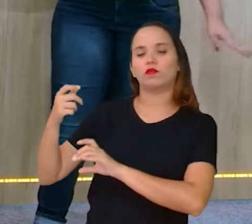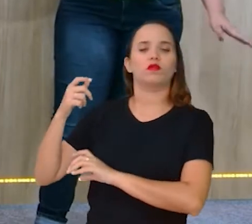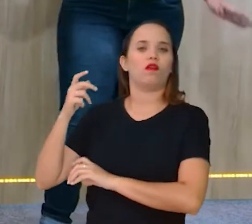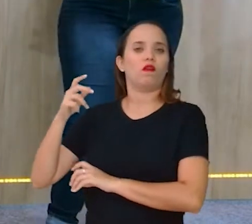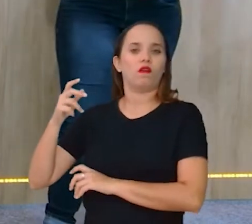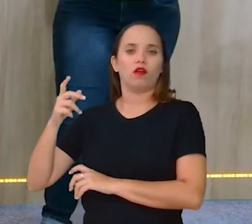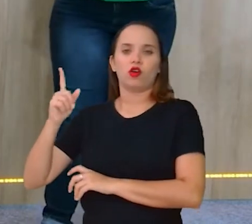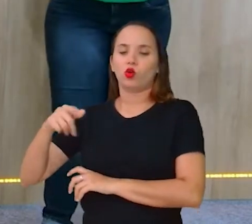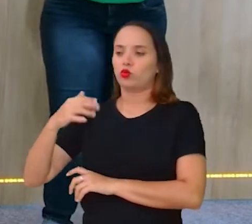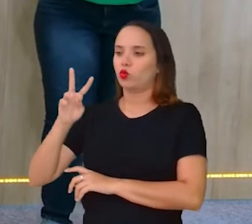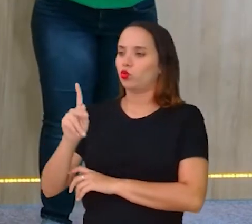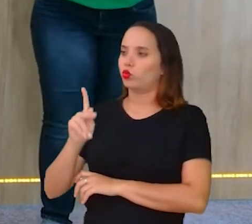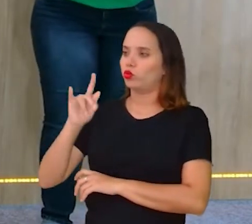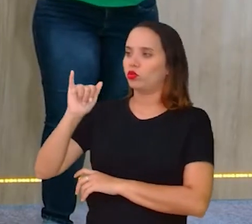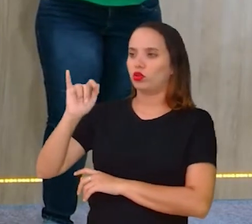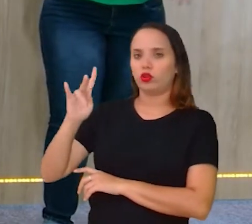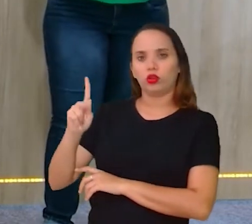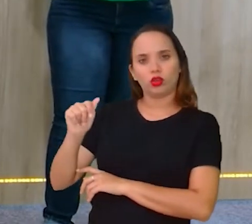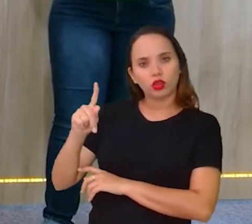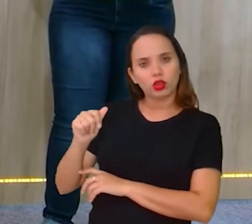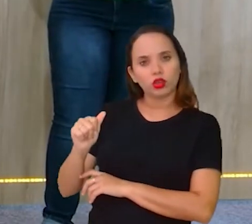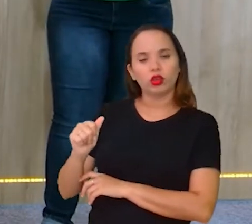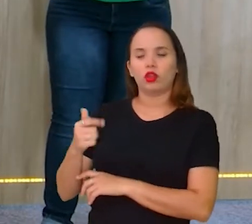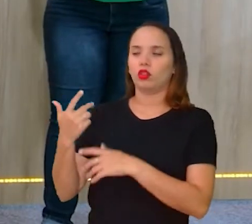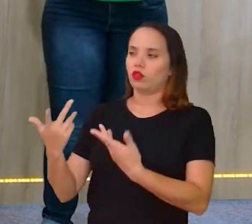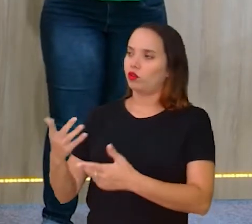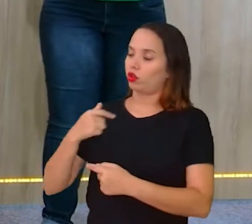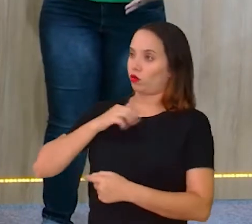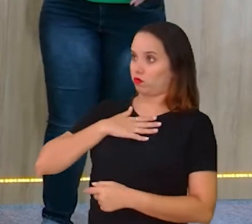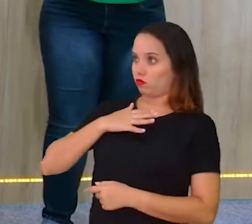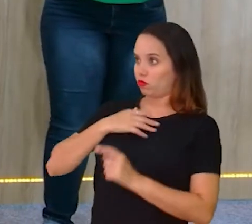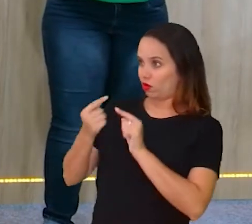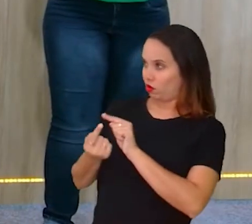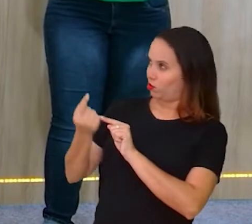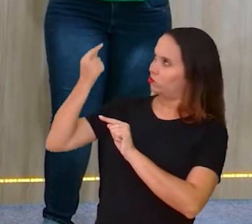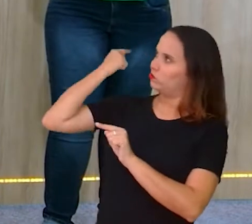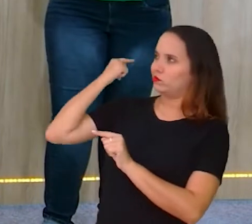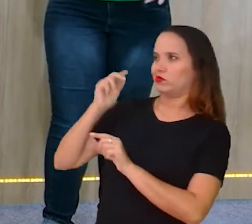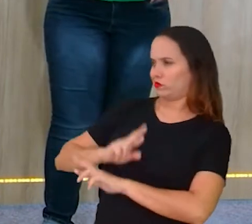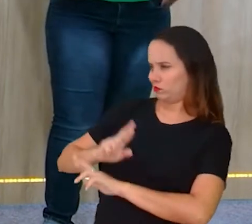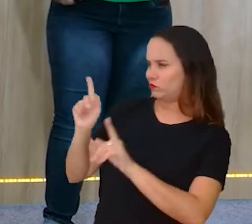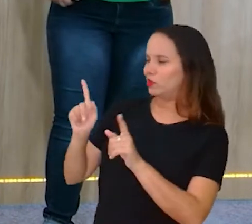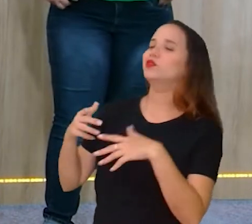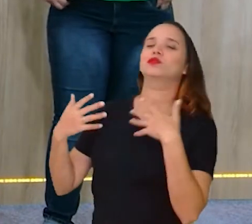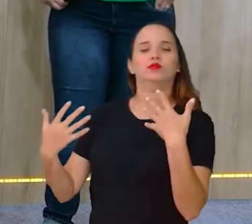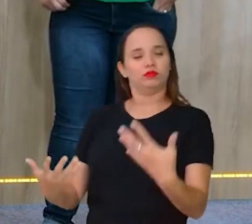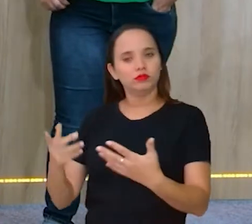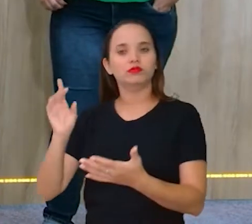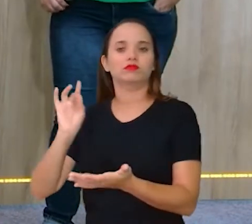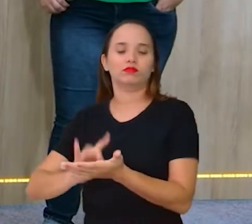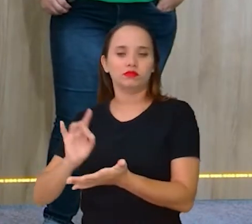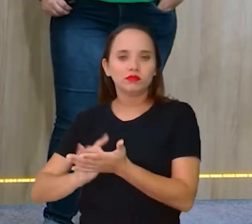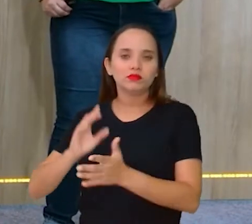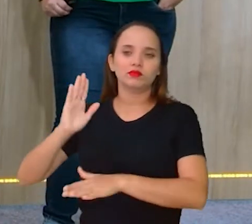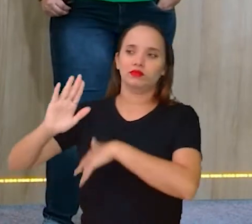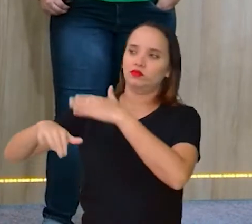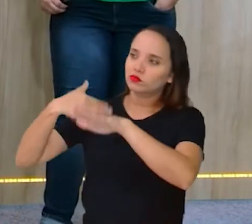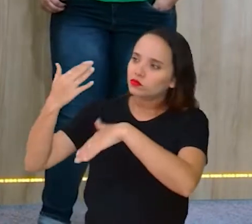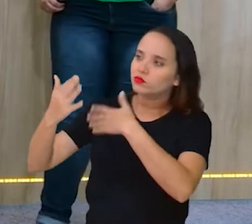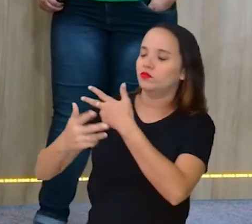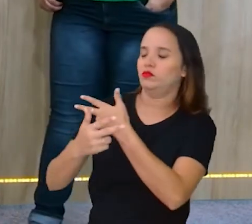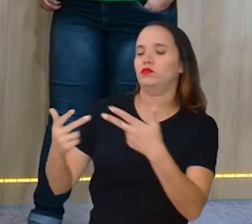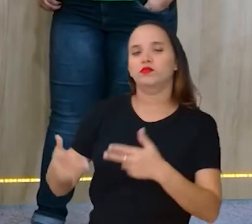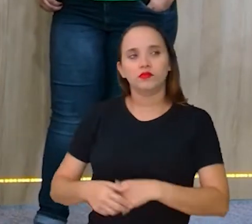não era assim. Então as coisas realmente vão mudando, a forma de aprender a gente vai evoluindo, né?